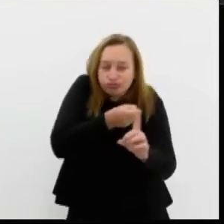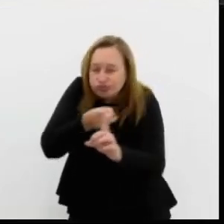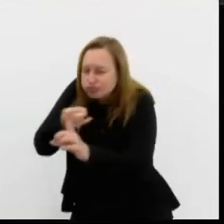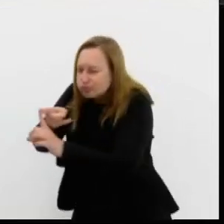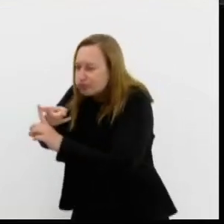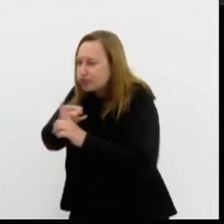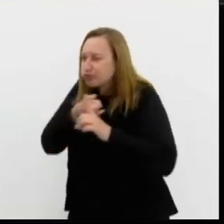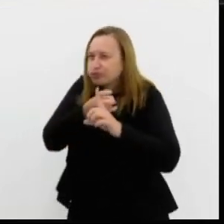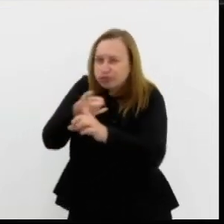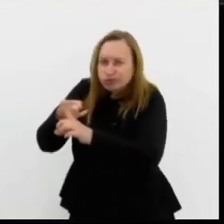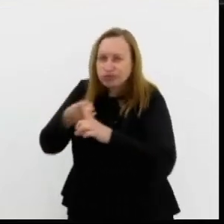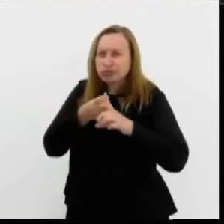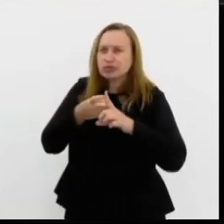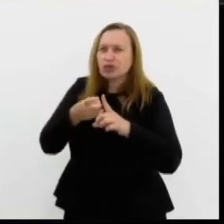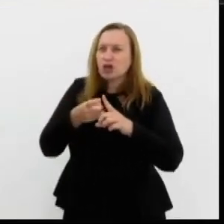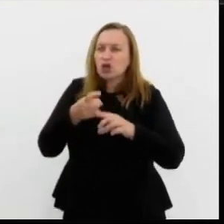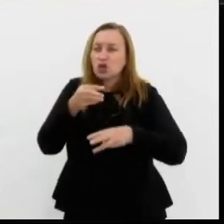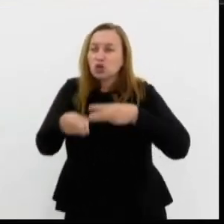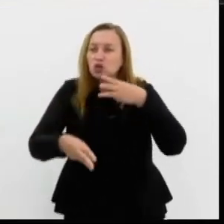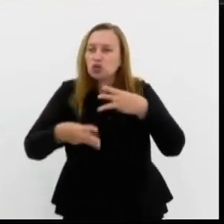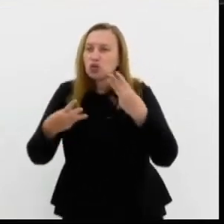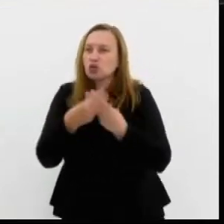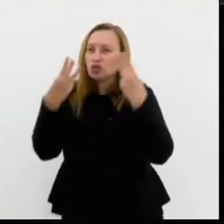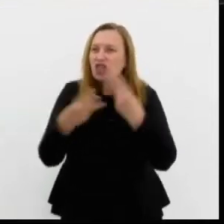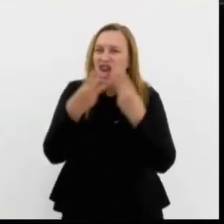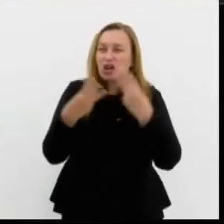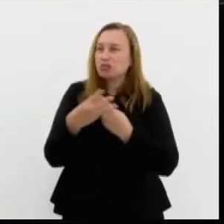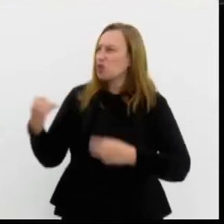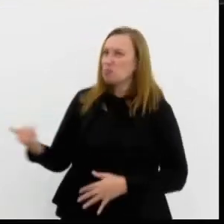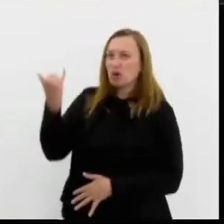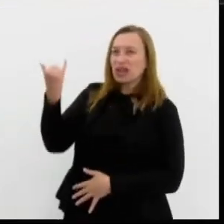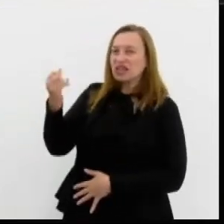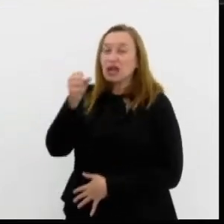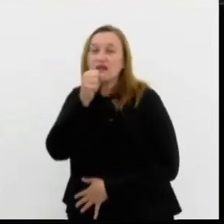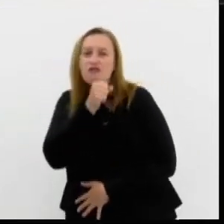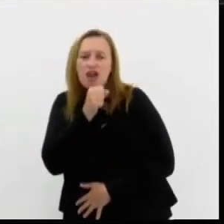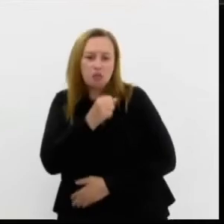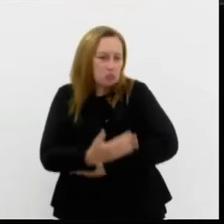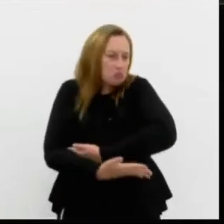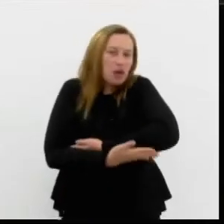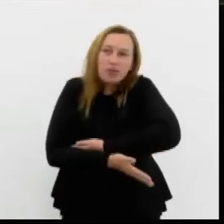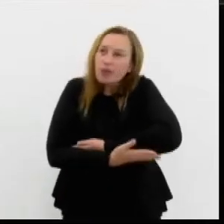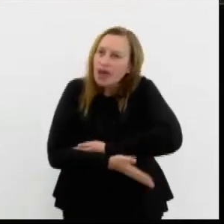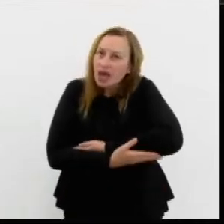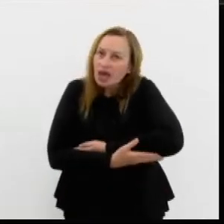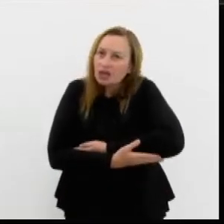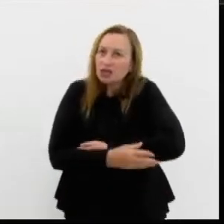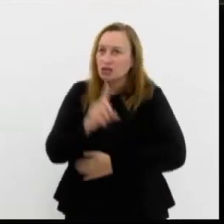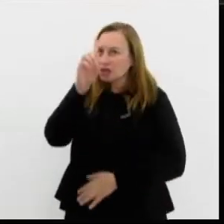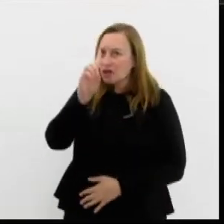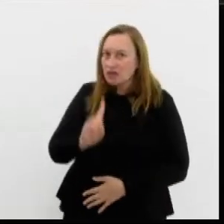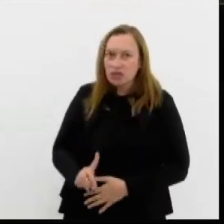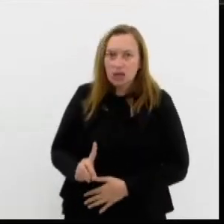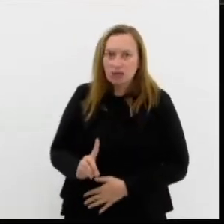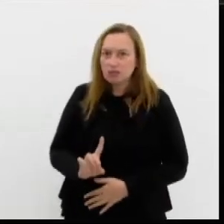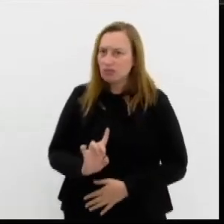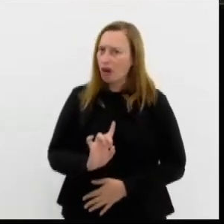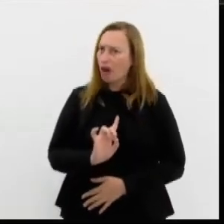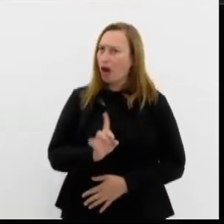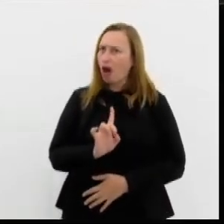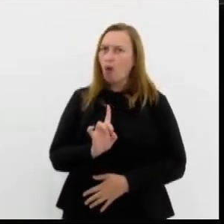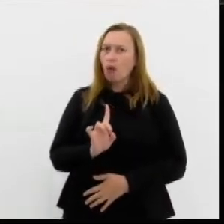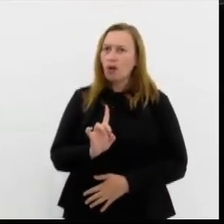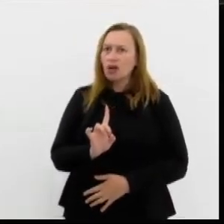frente. Não importava para eles se eram idosos, bebês, deficientes. Eles